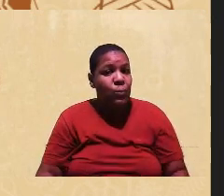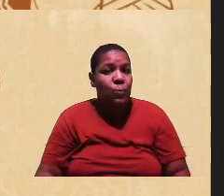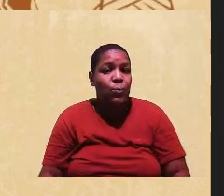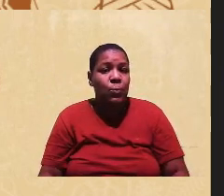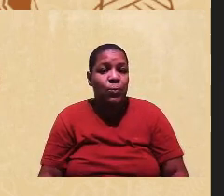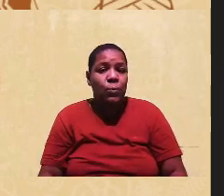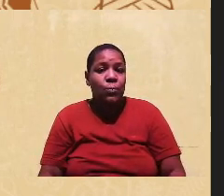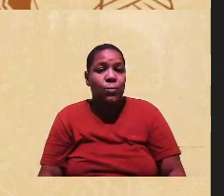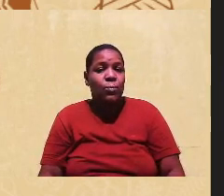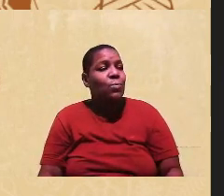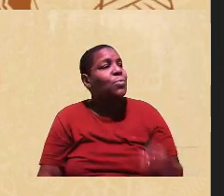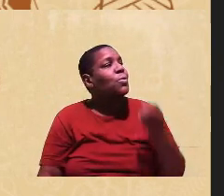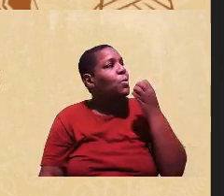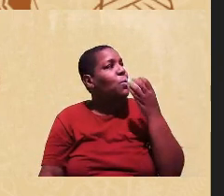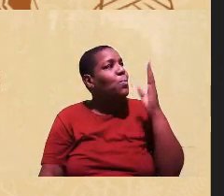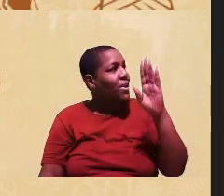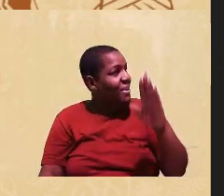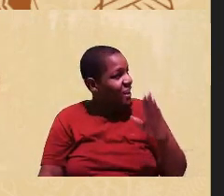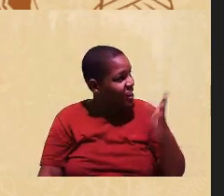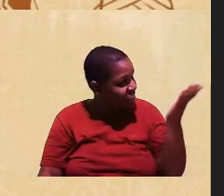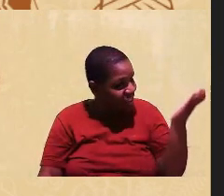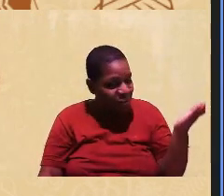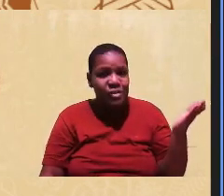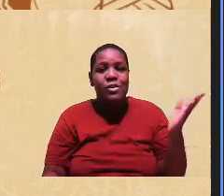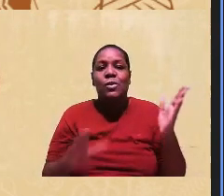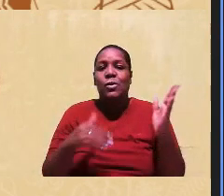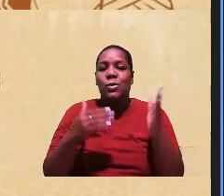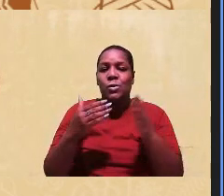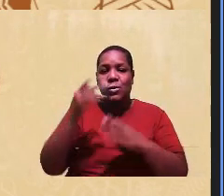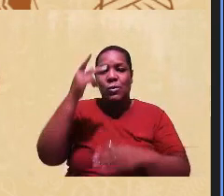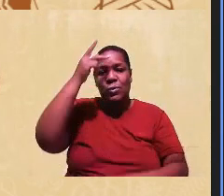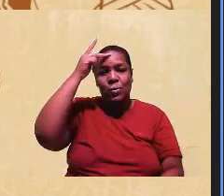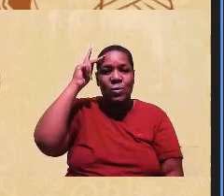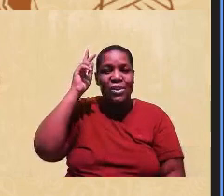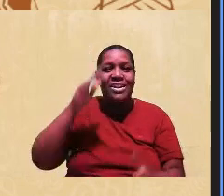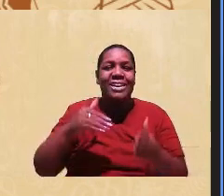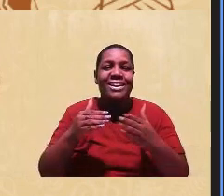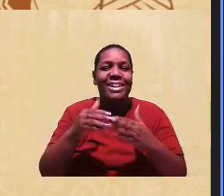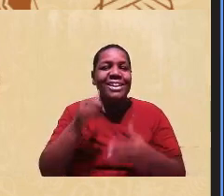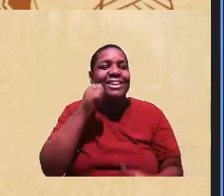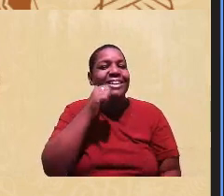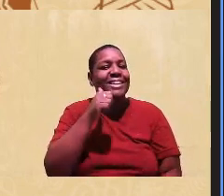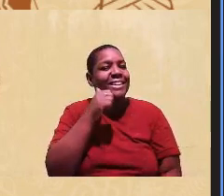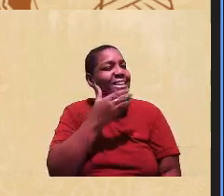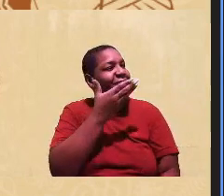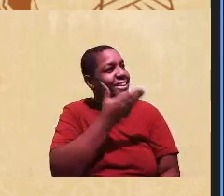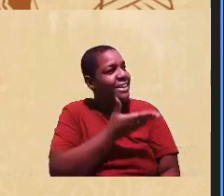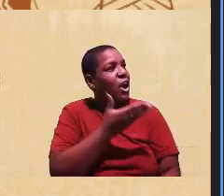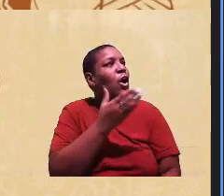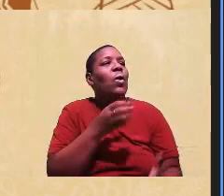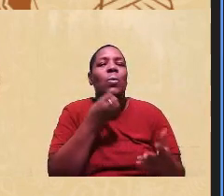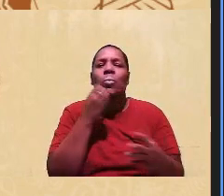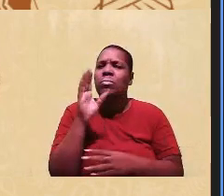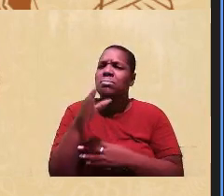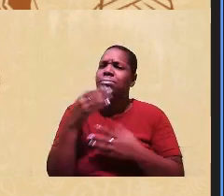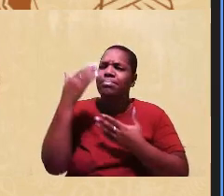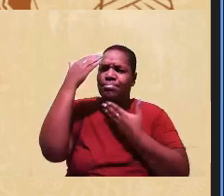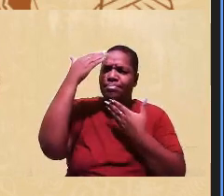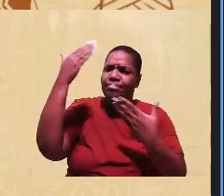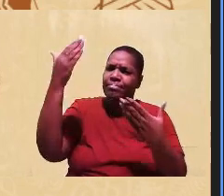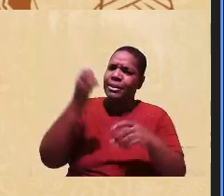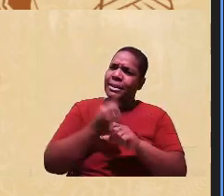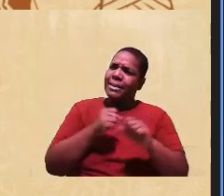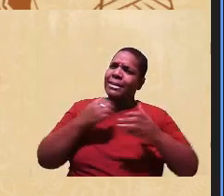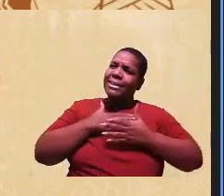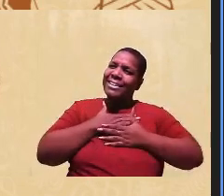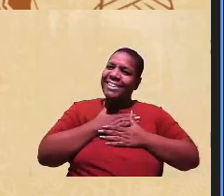Boa tarde, boa tarde a todas, a todos, a todes. Agradeço imensamente a professora Eliane